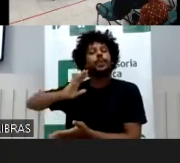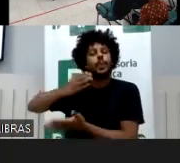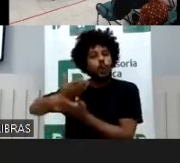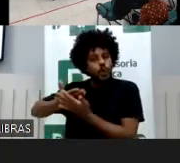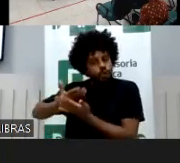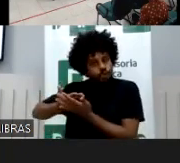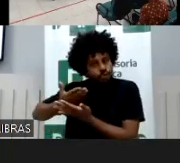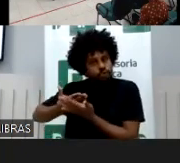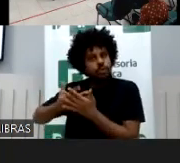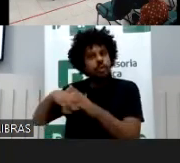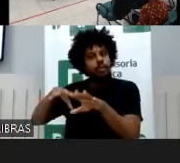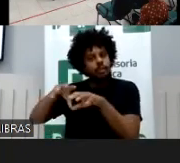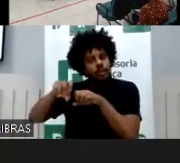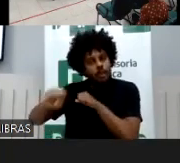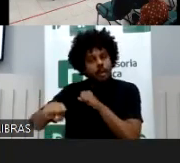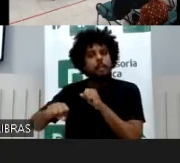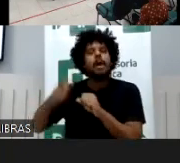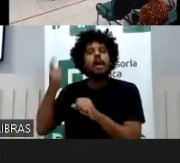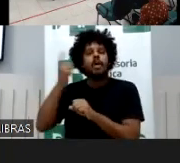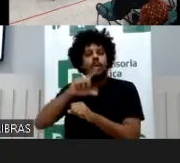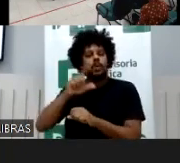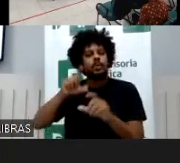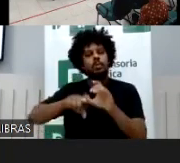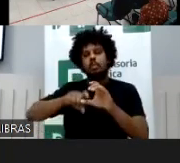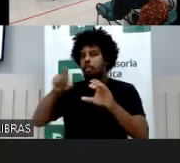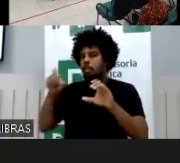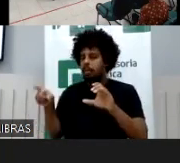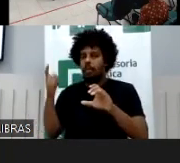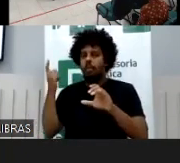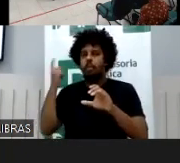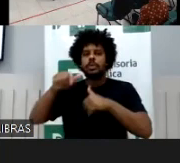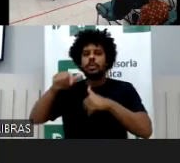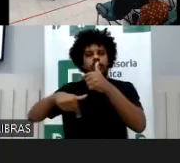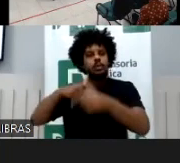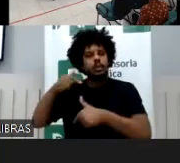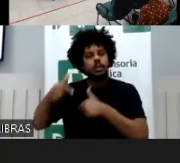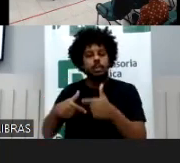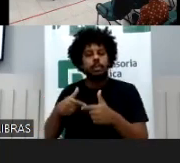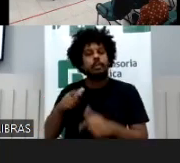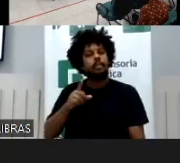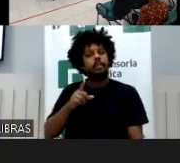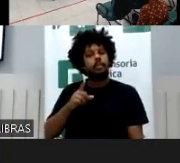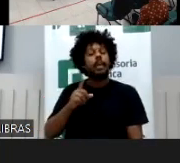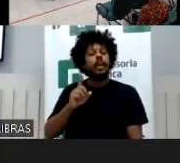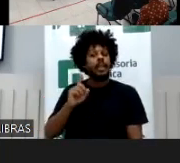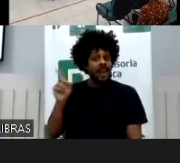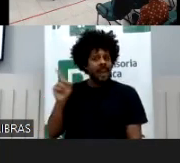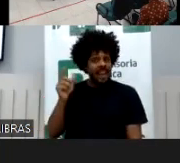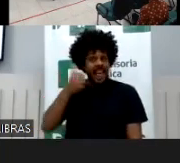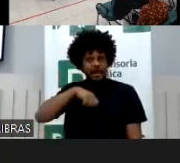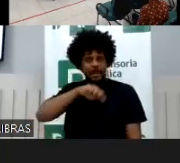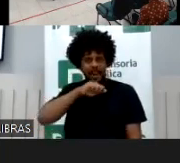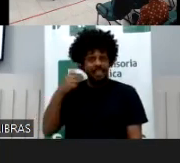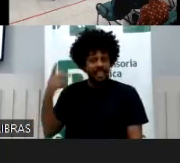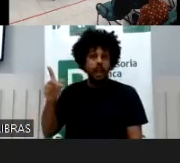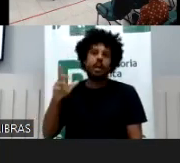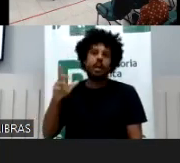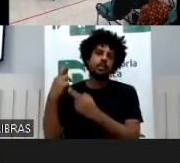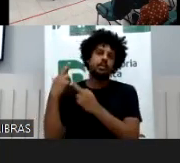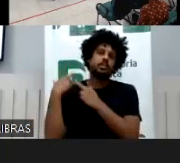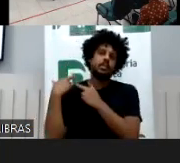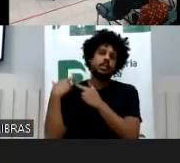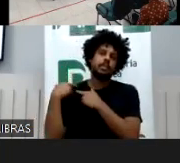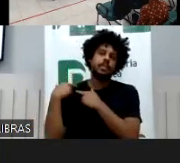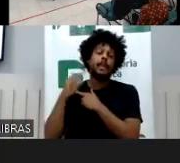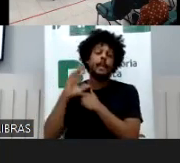para fazer o que ela quiser da vida, garantir autonomia, eu estou investindo, né, parece ser uma pessoa responsável no sentido financeiro, porque tem os que fazem o charity com os filhos e não são